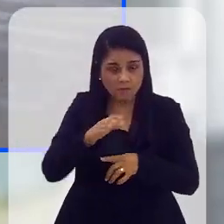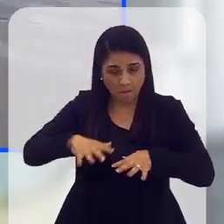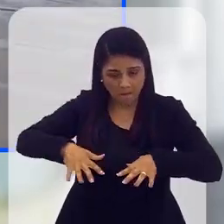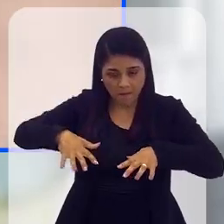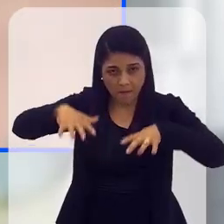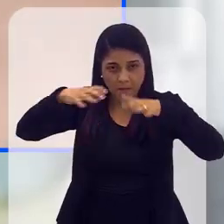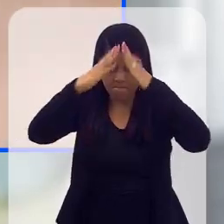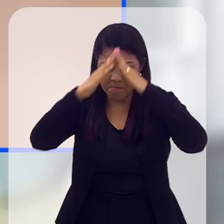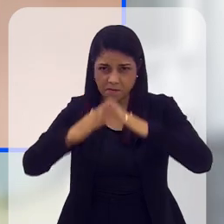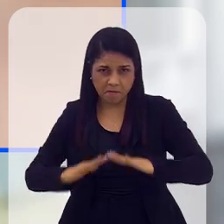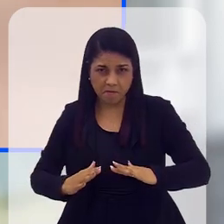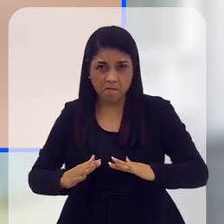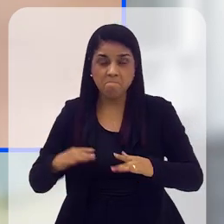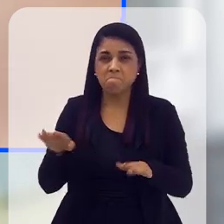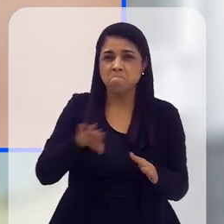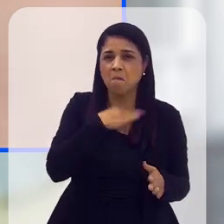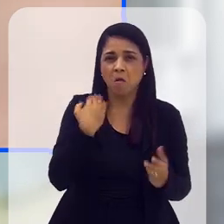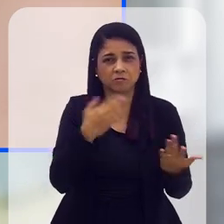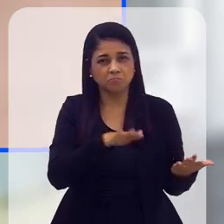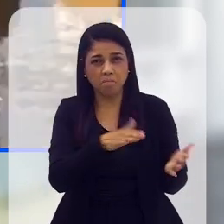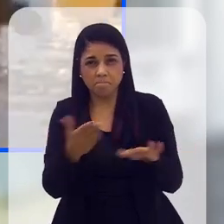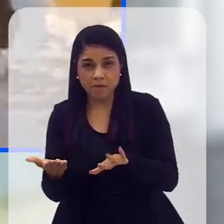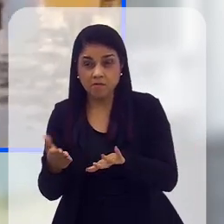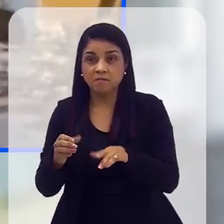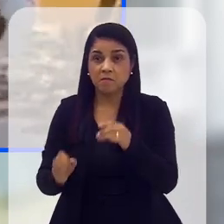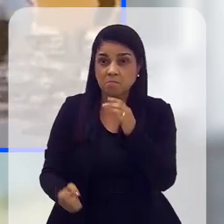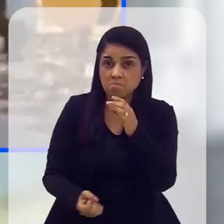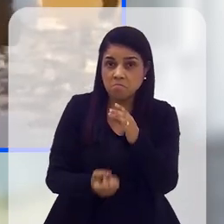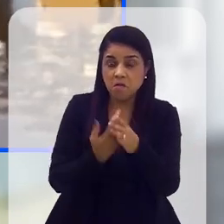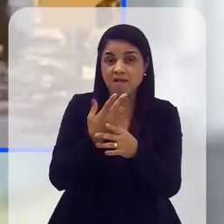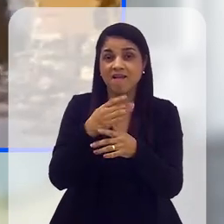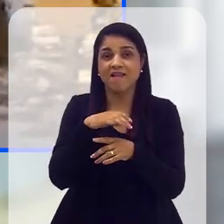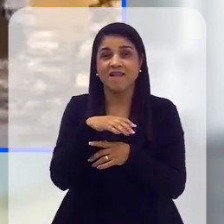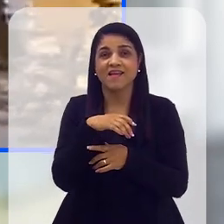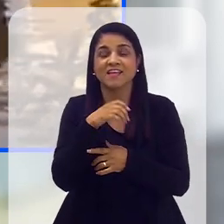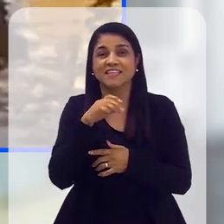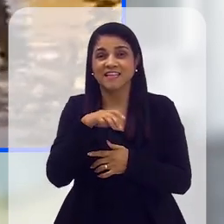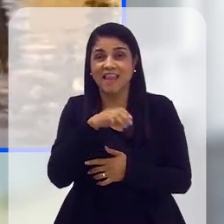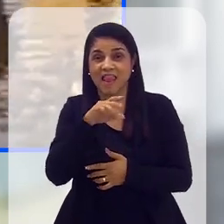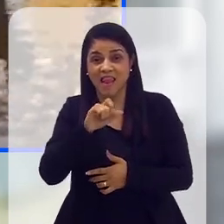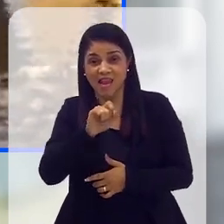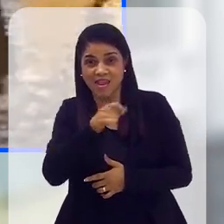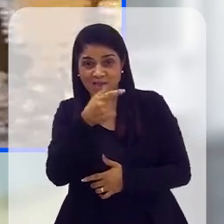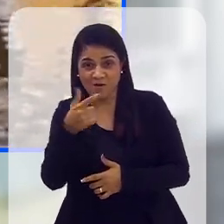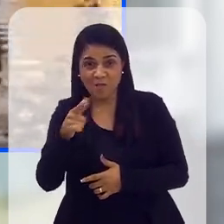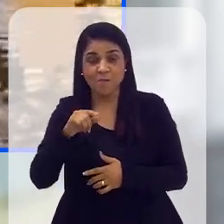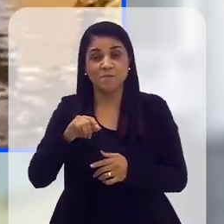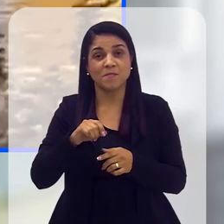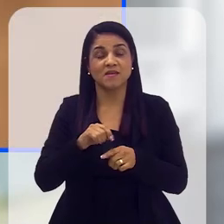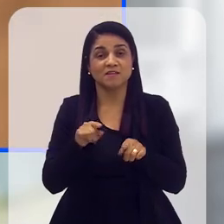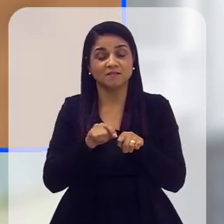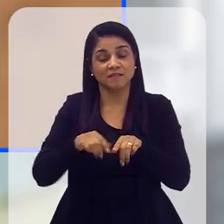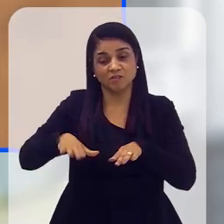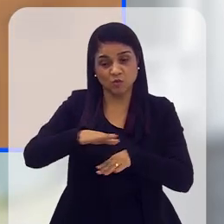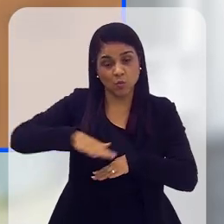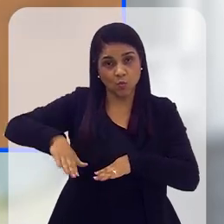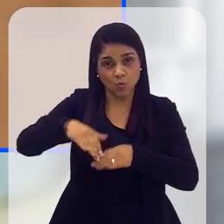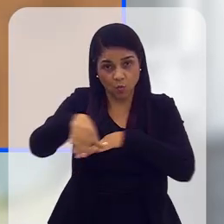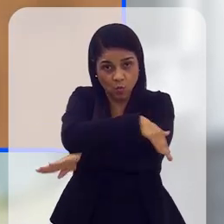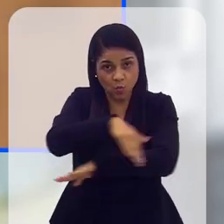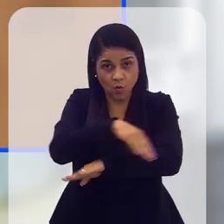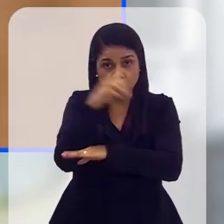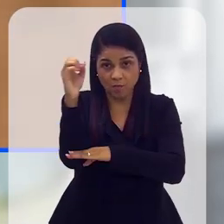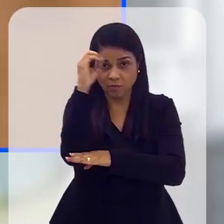alagamentos, desabamentos e mortes. Além do aparecimento de leões marinhos nas ruas de Porto Alegre, uma estiagem